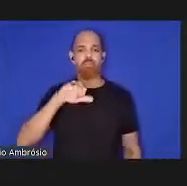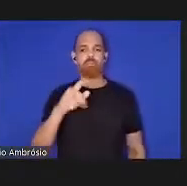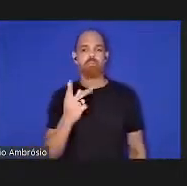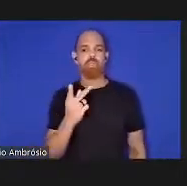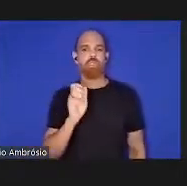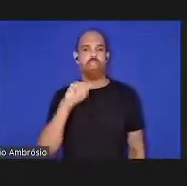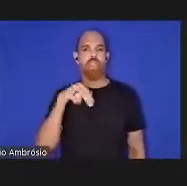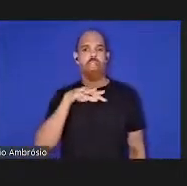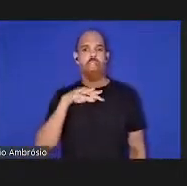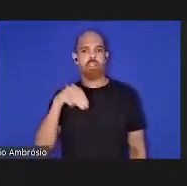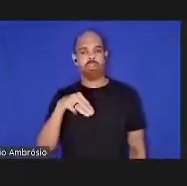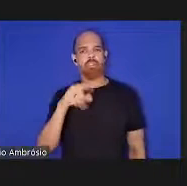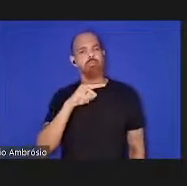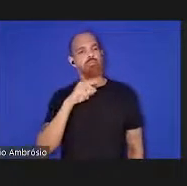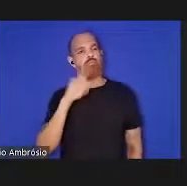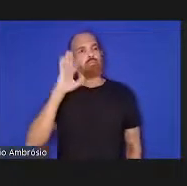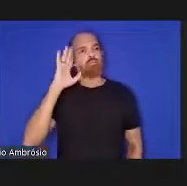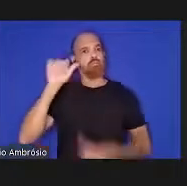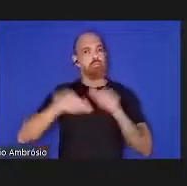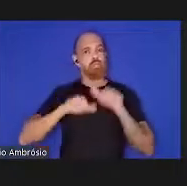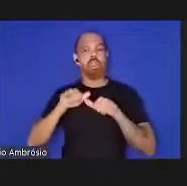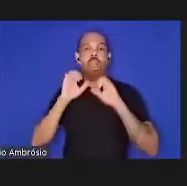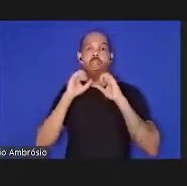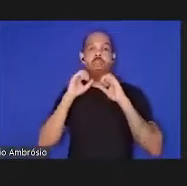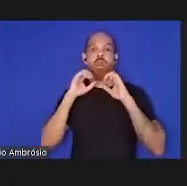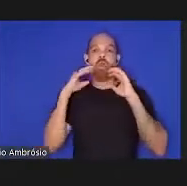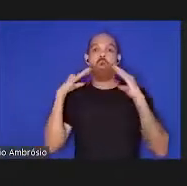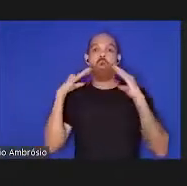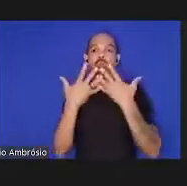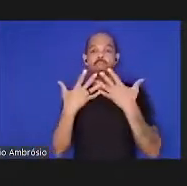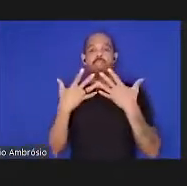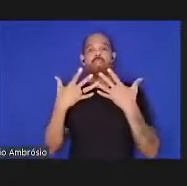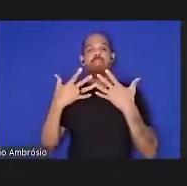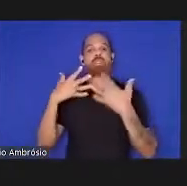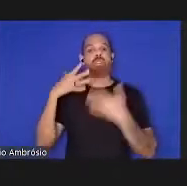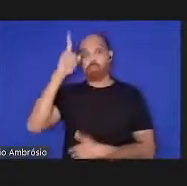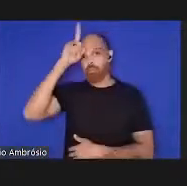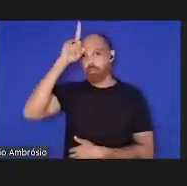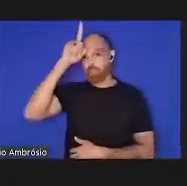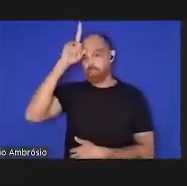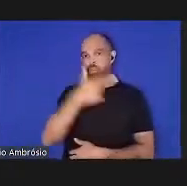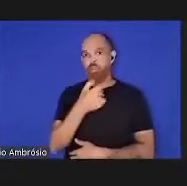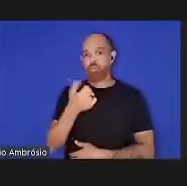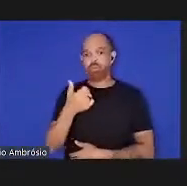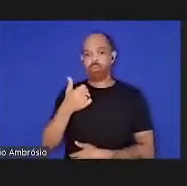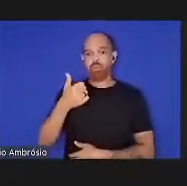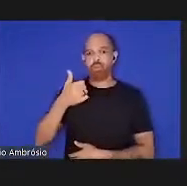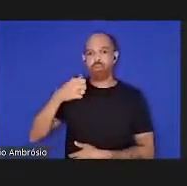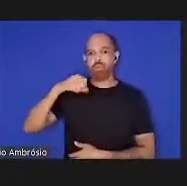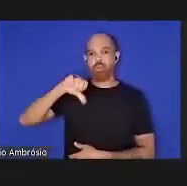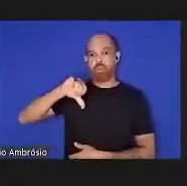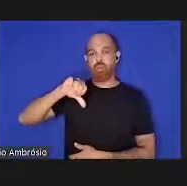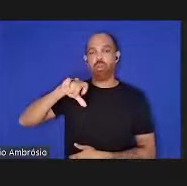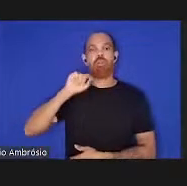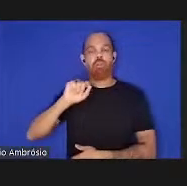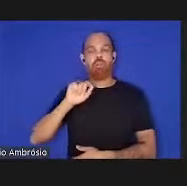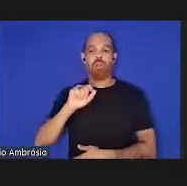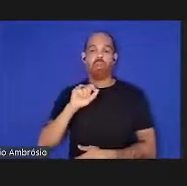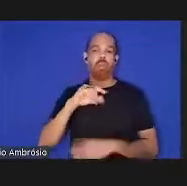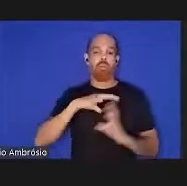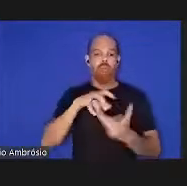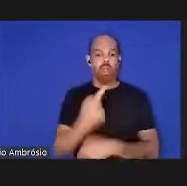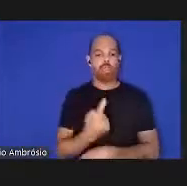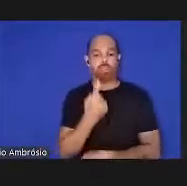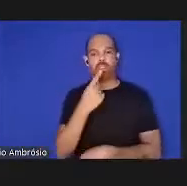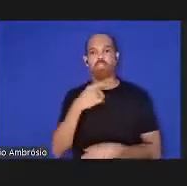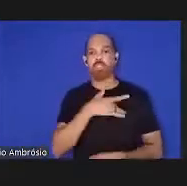a conferência de Berlim em 2019 denominada um planeta saúde única um futuro aprovou um